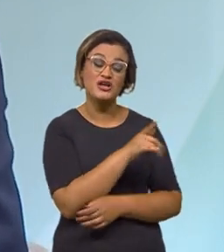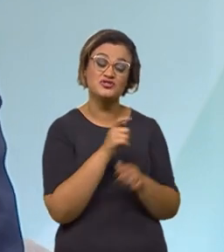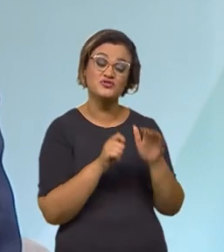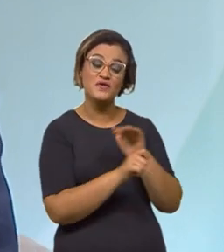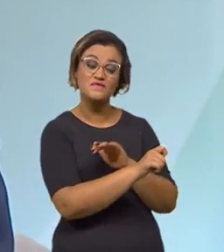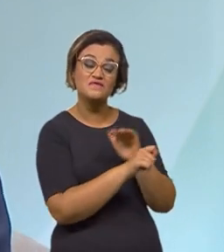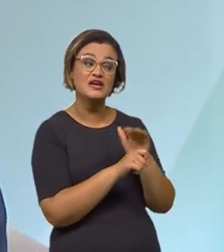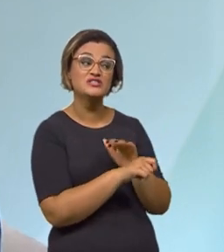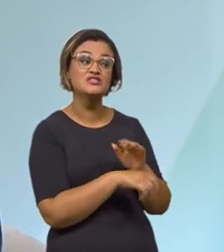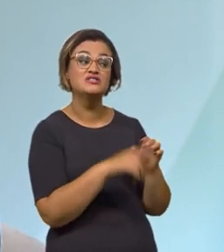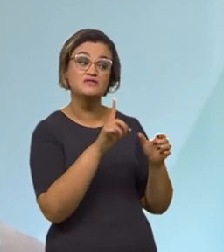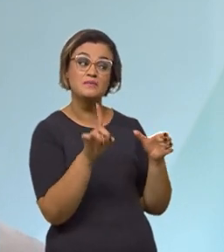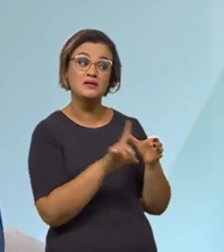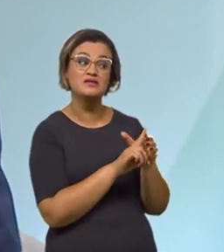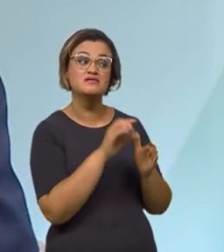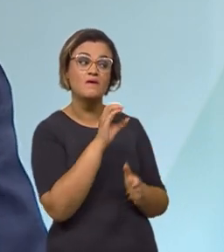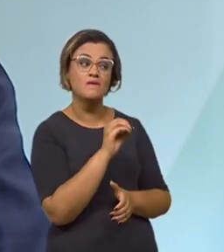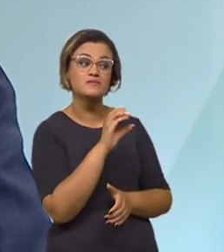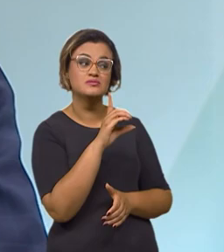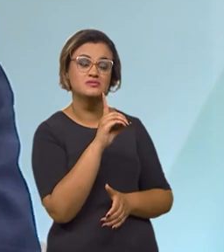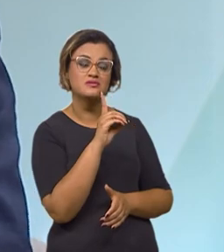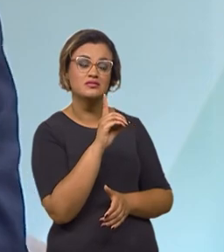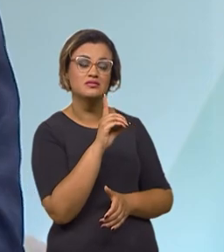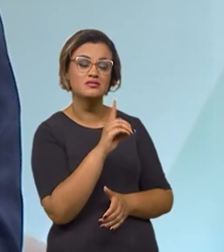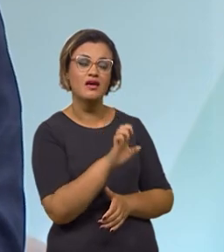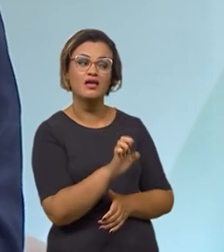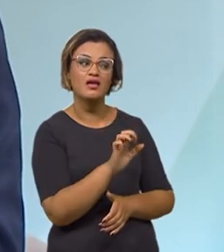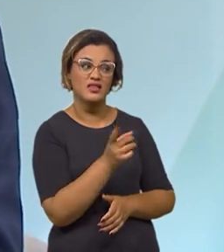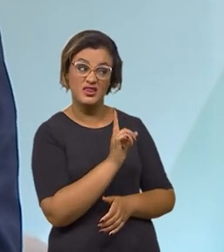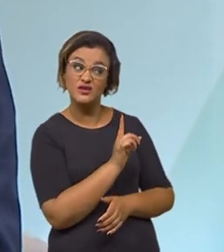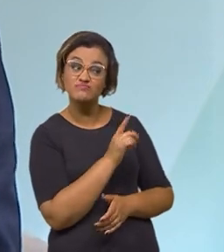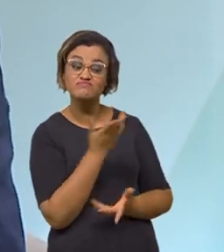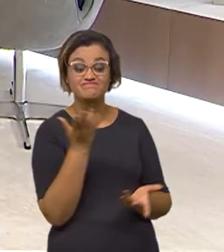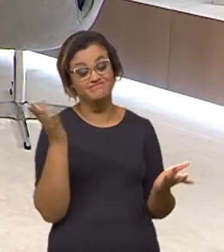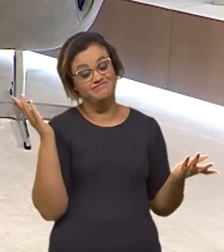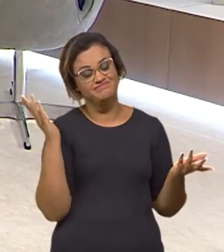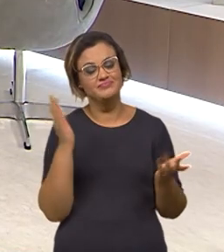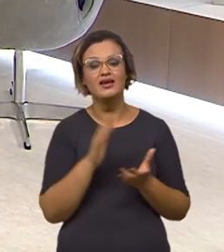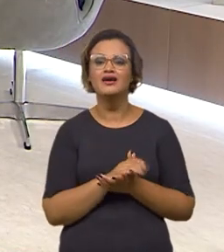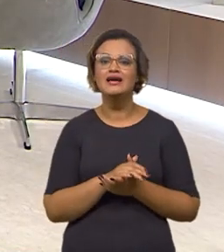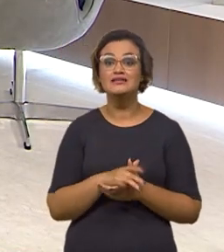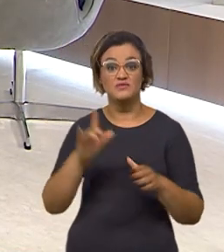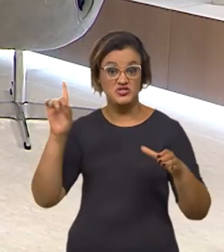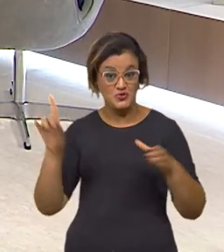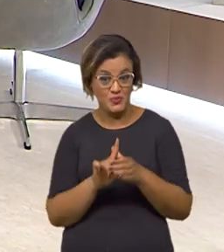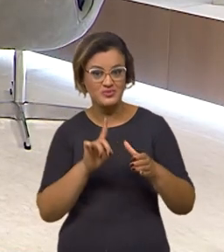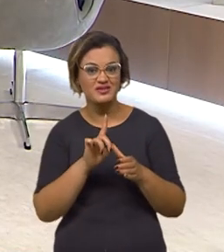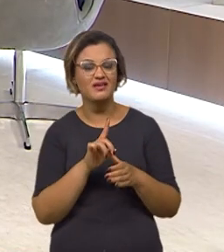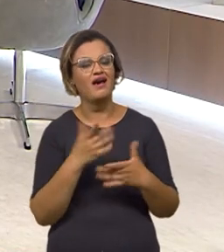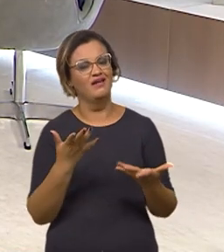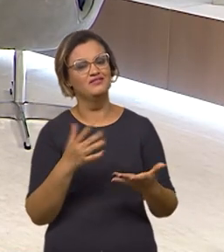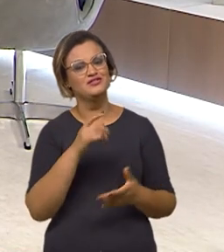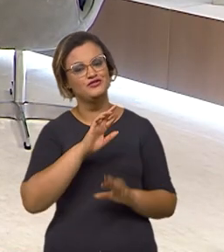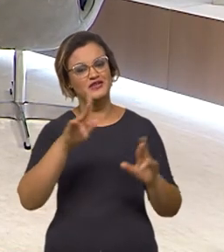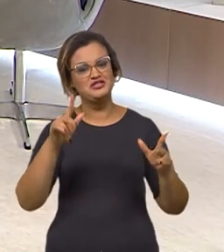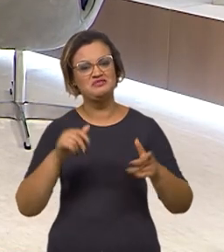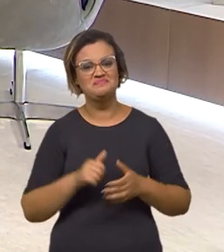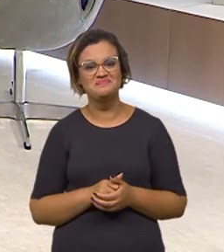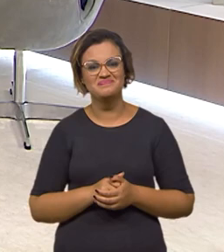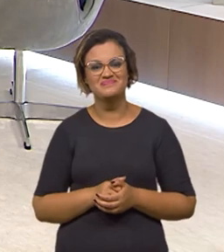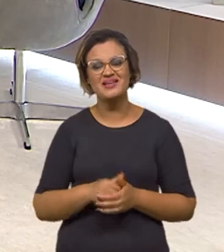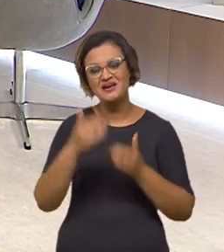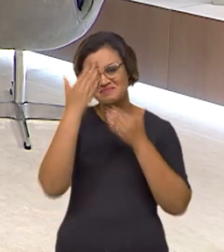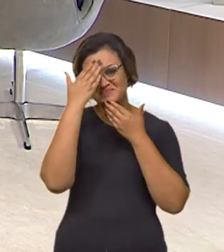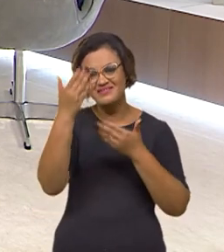pode entrar em países que são membros da OCDE. Ou seja, a vai abrir um pool de possibilidades quando entrarmos, então, na OCDE. Muito obrigado